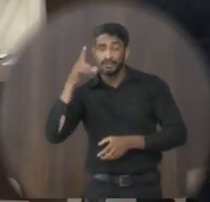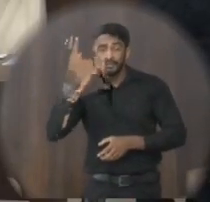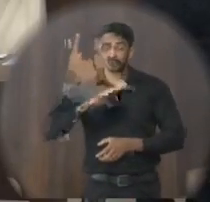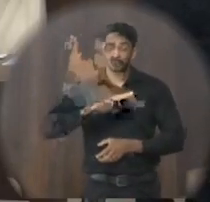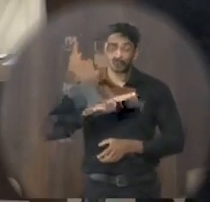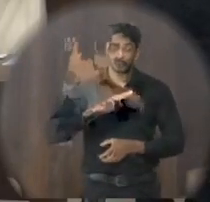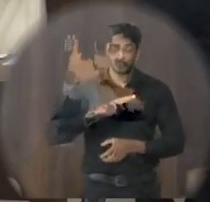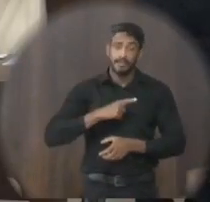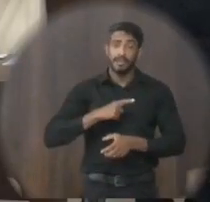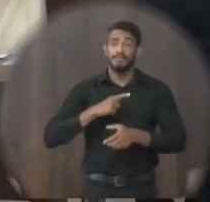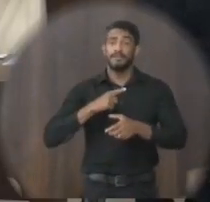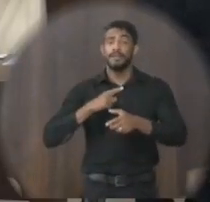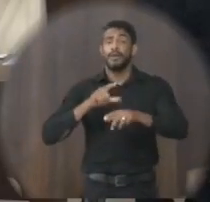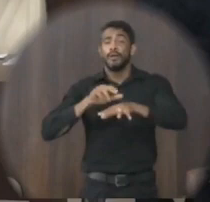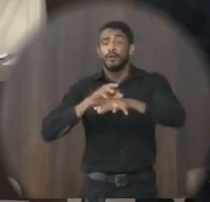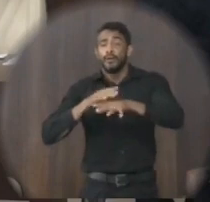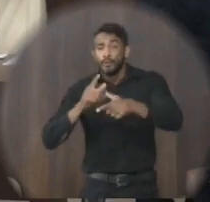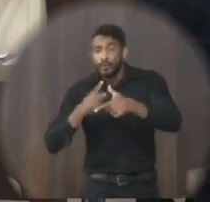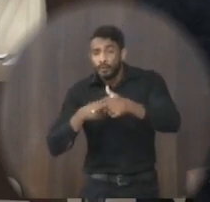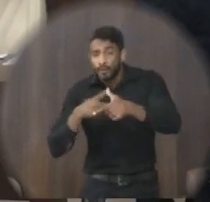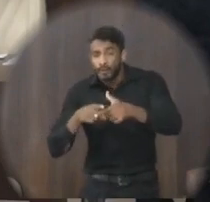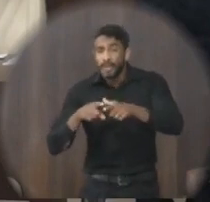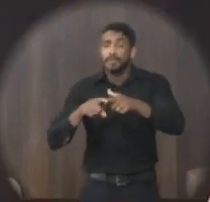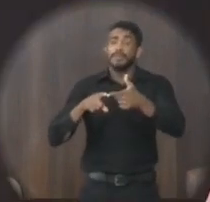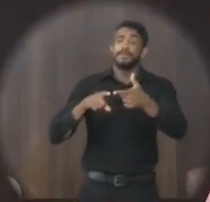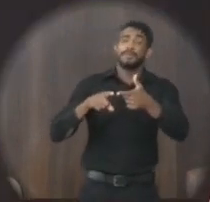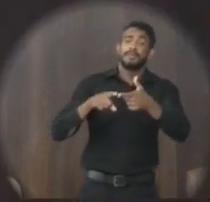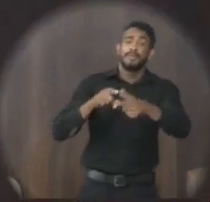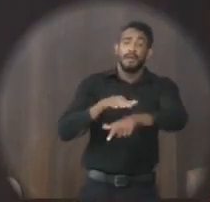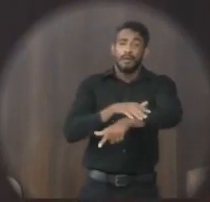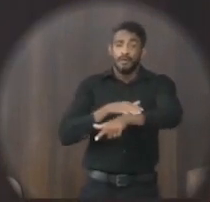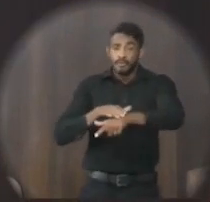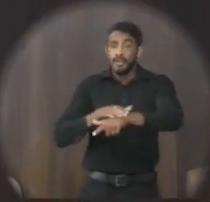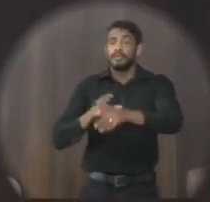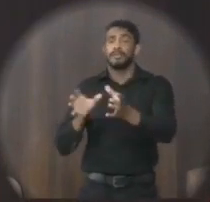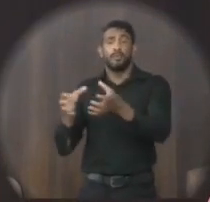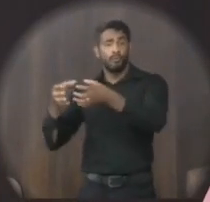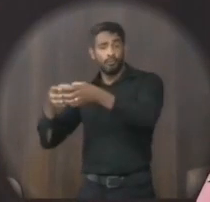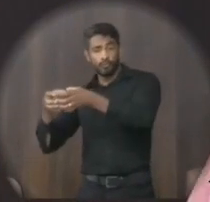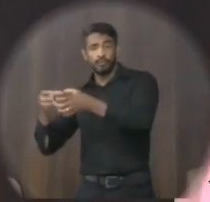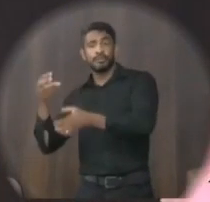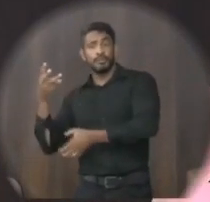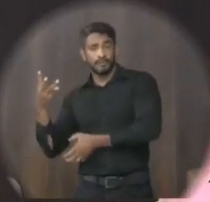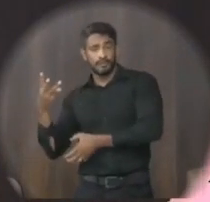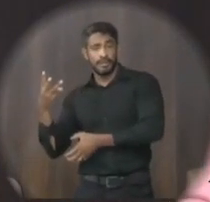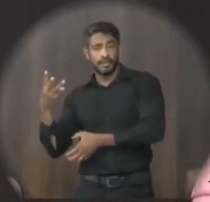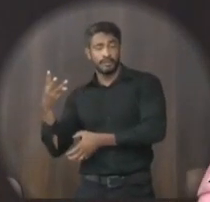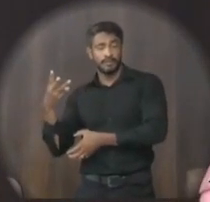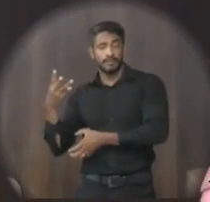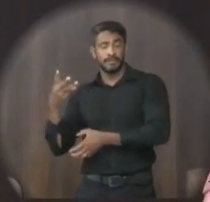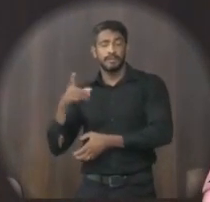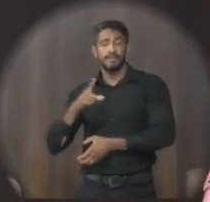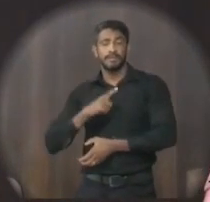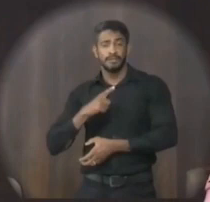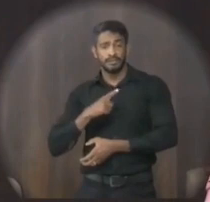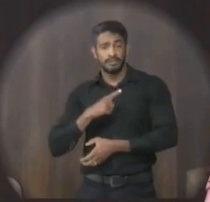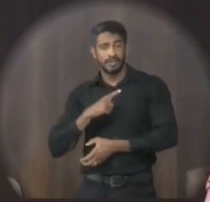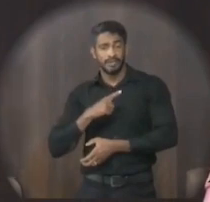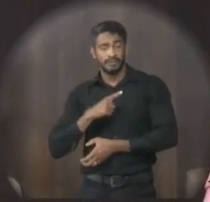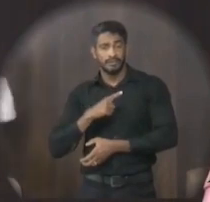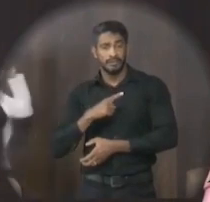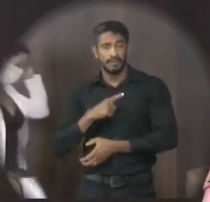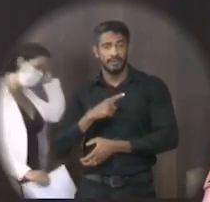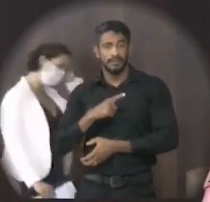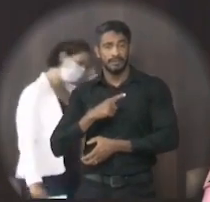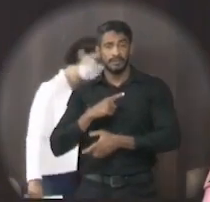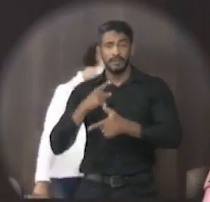lesões graves. O grupo 3, seria os que tiveram